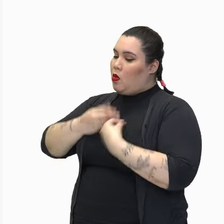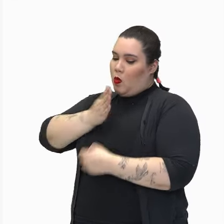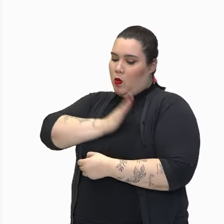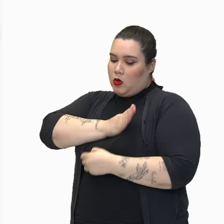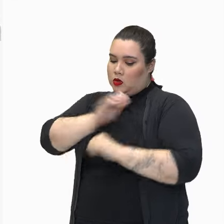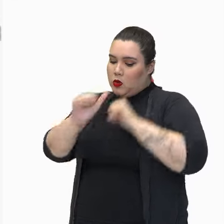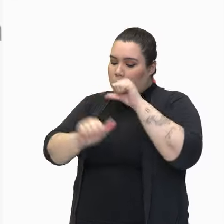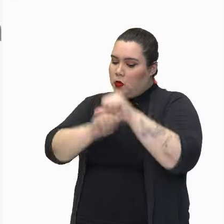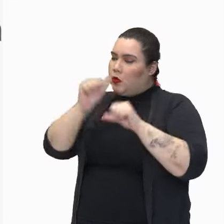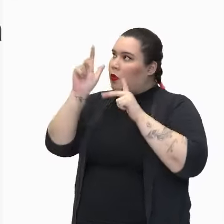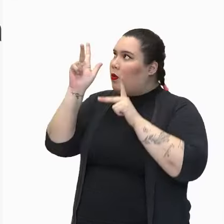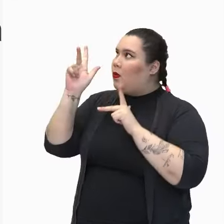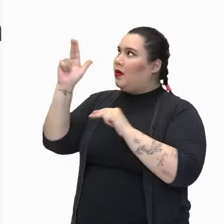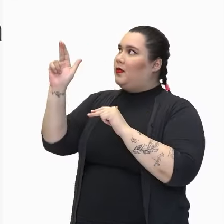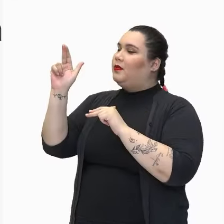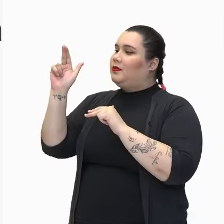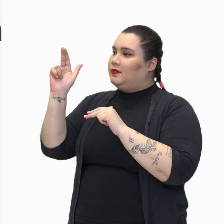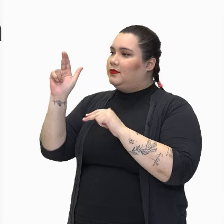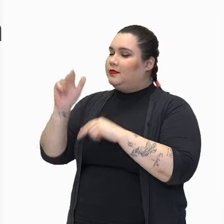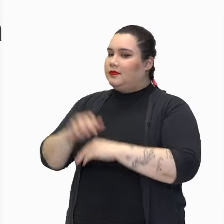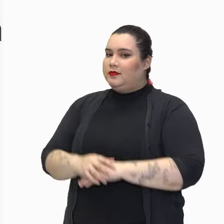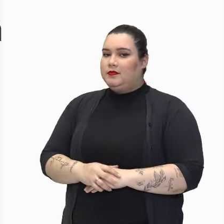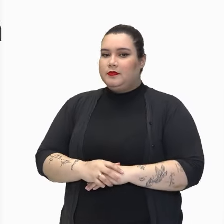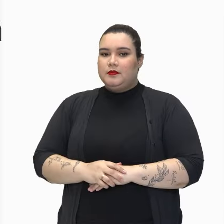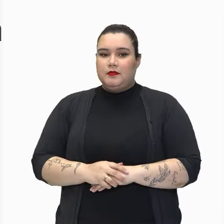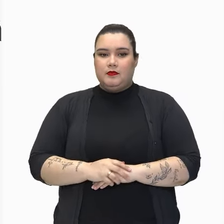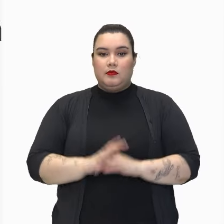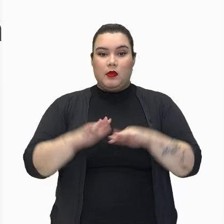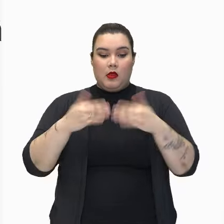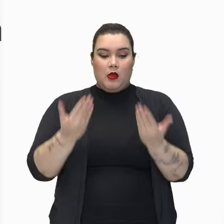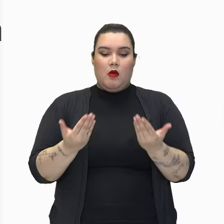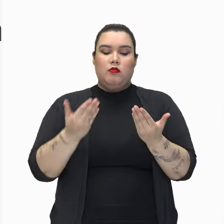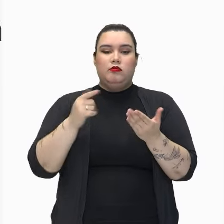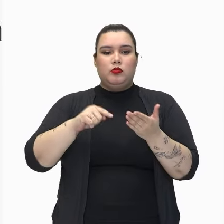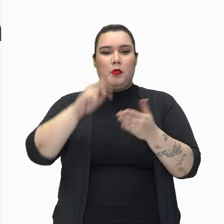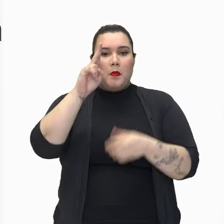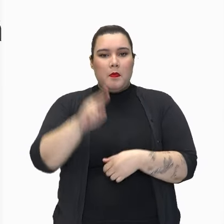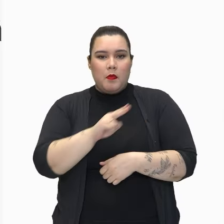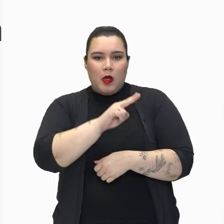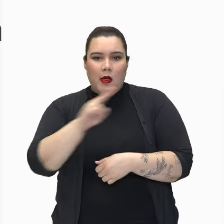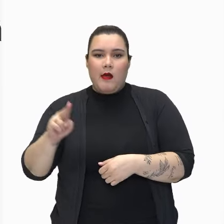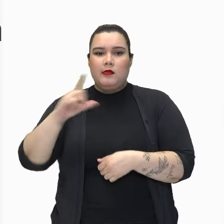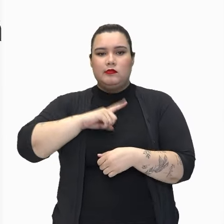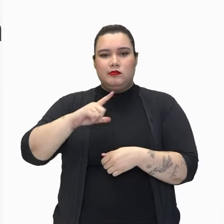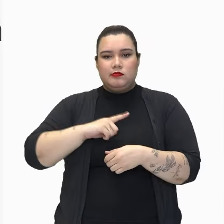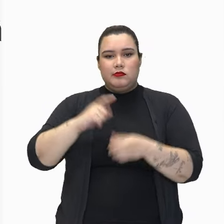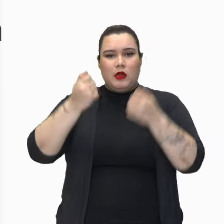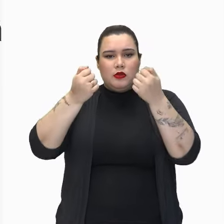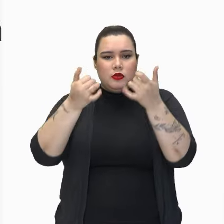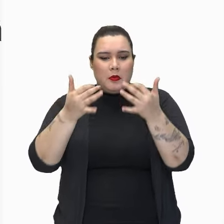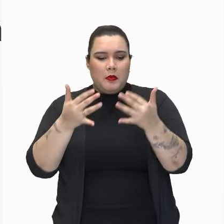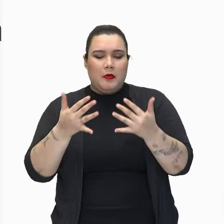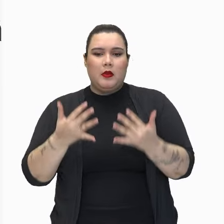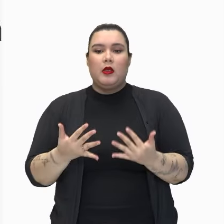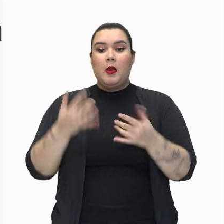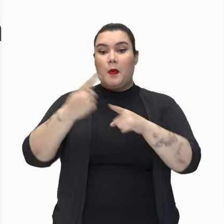semelhante ao vosso. E páginas adiante, o padre se portou ainda mais excelentemente, porque era mesmo uma